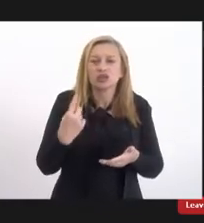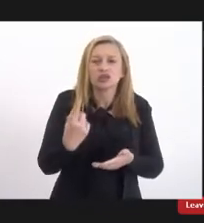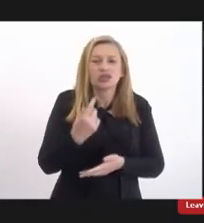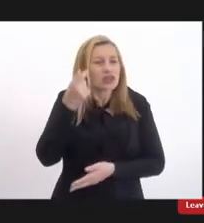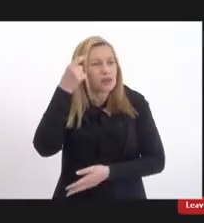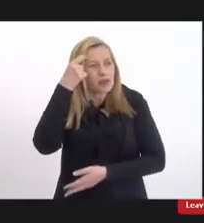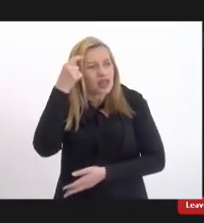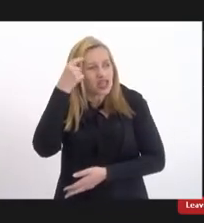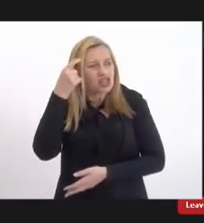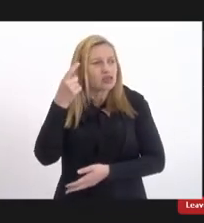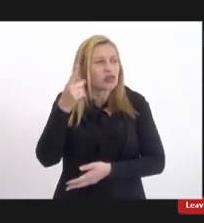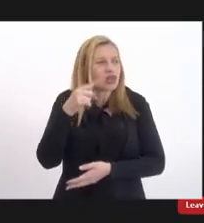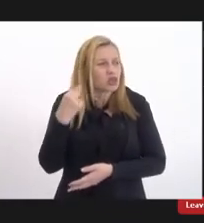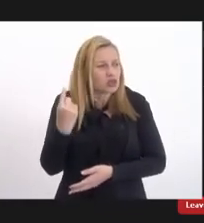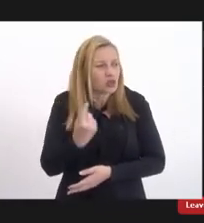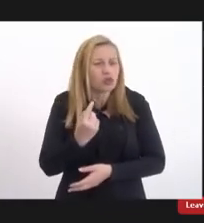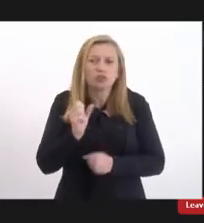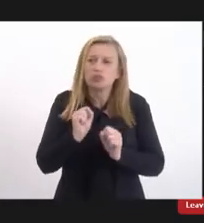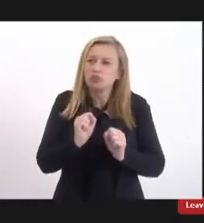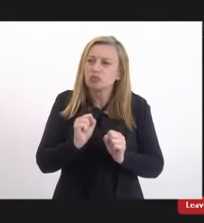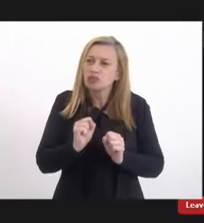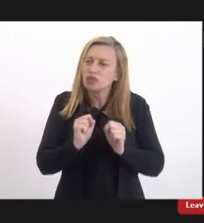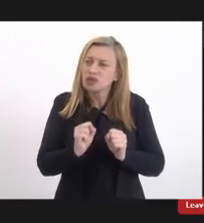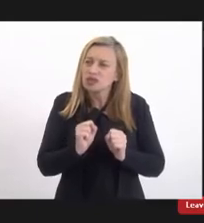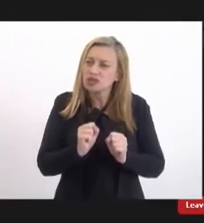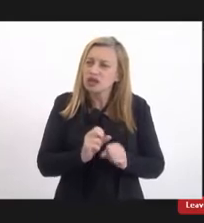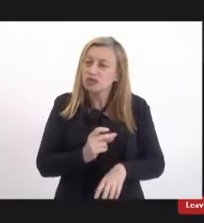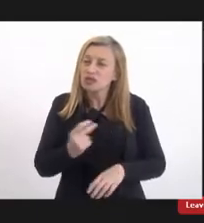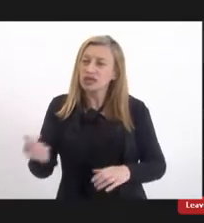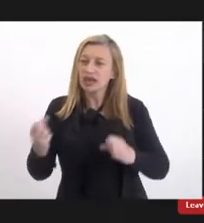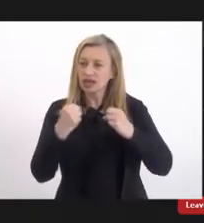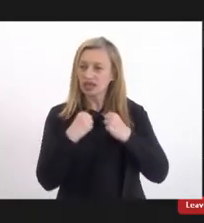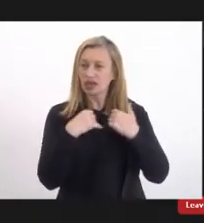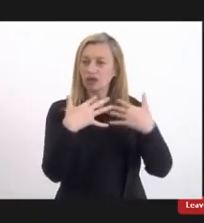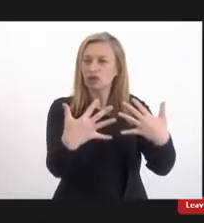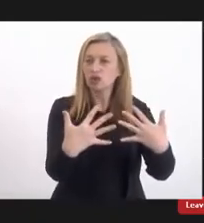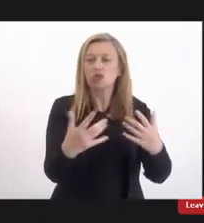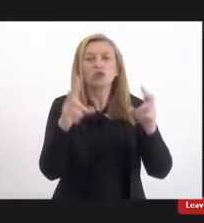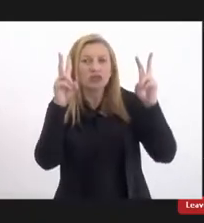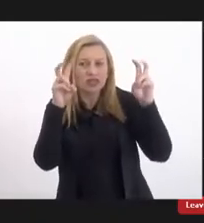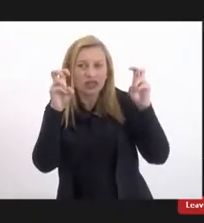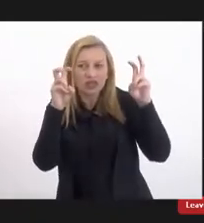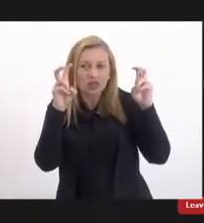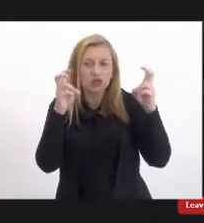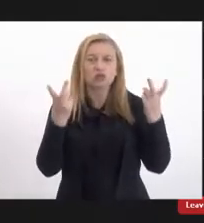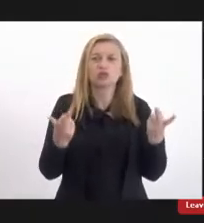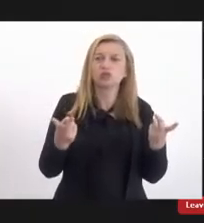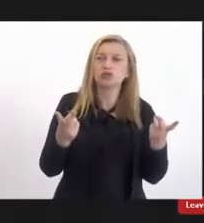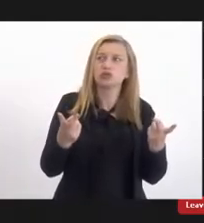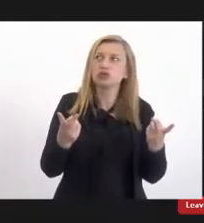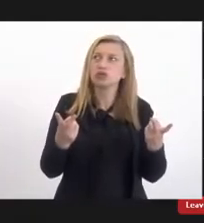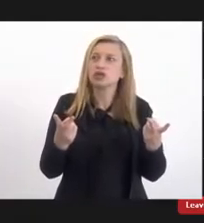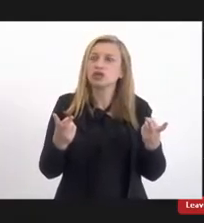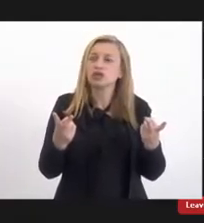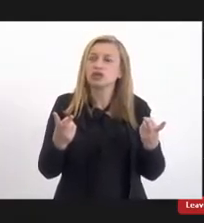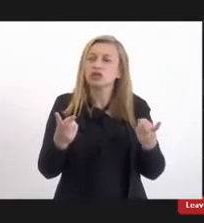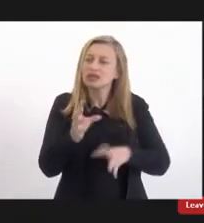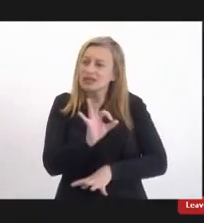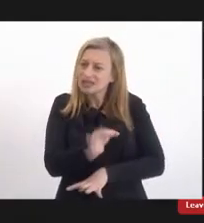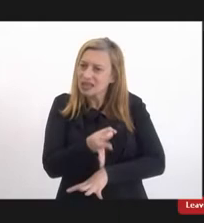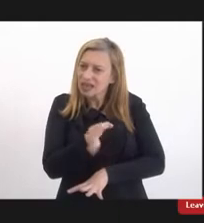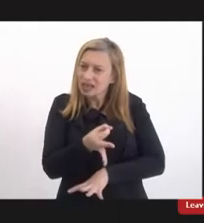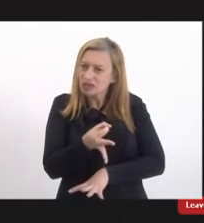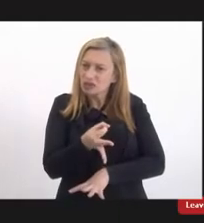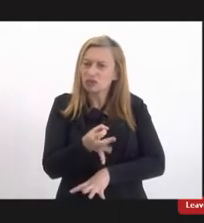para que a gente saia dessa audiência pública com questões bastante complexas concretas